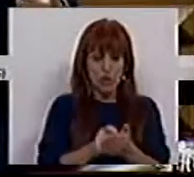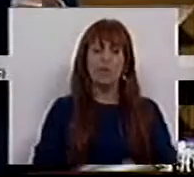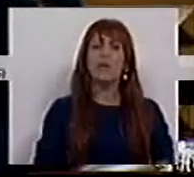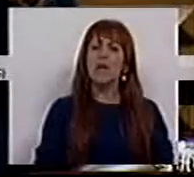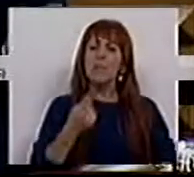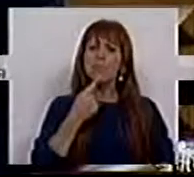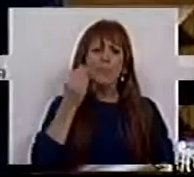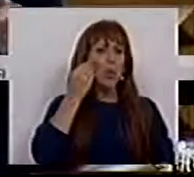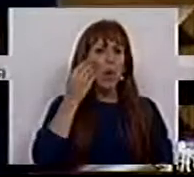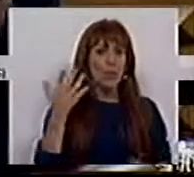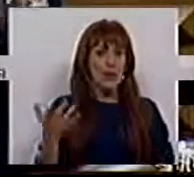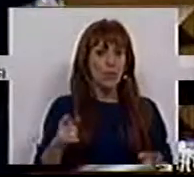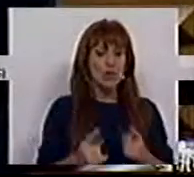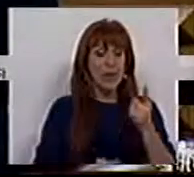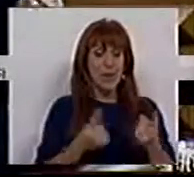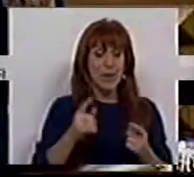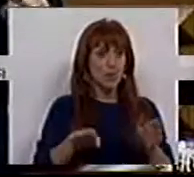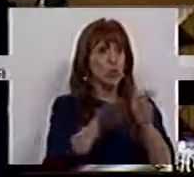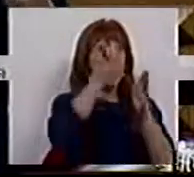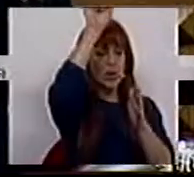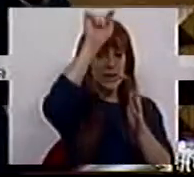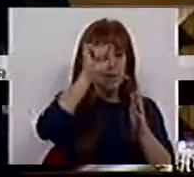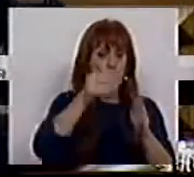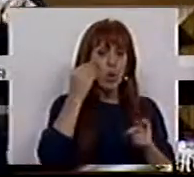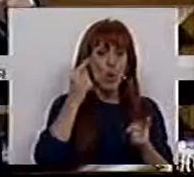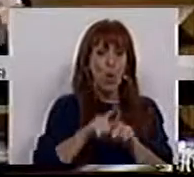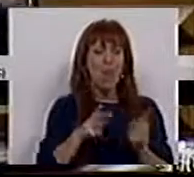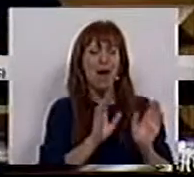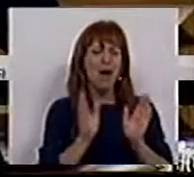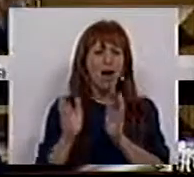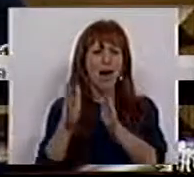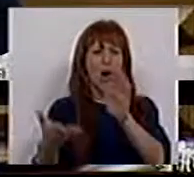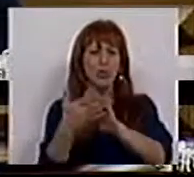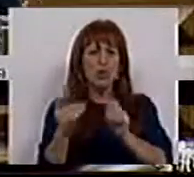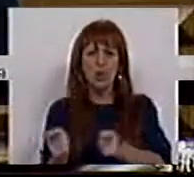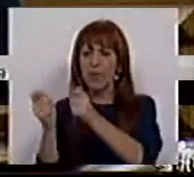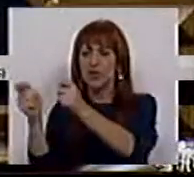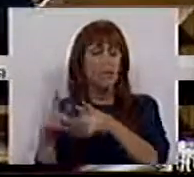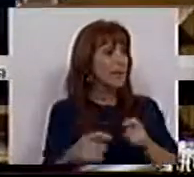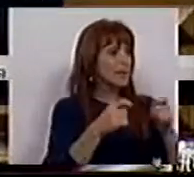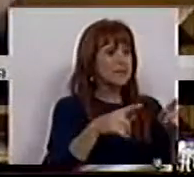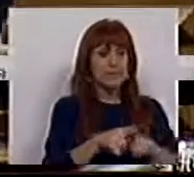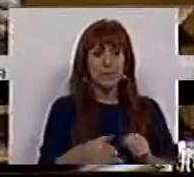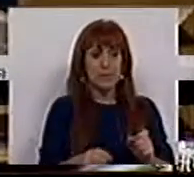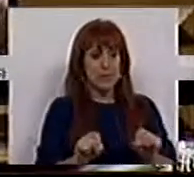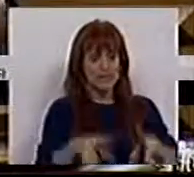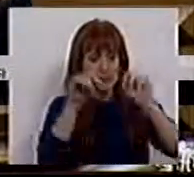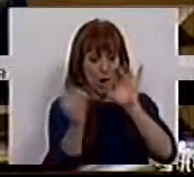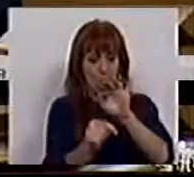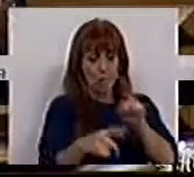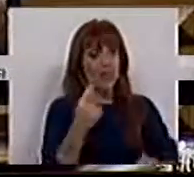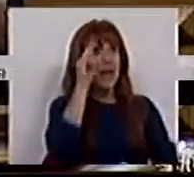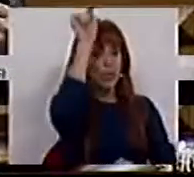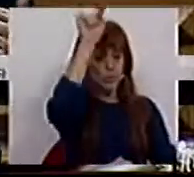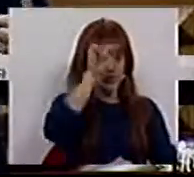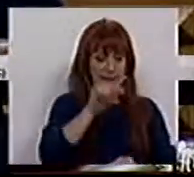Perceber como é que estamos em cada um dos portos, como é que devemos direcionar a urgência do investimento para desassociar